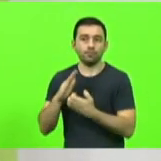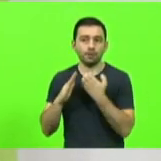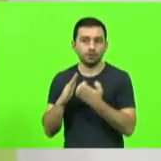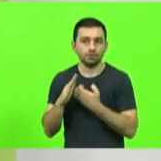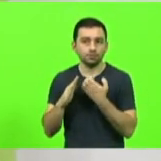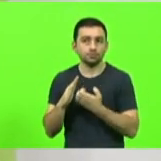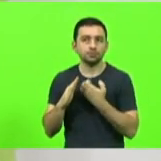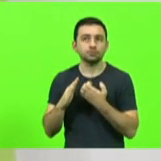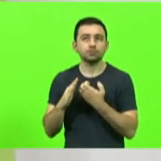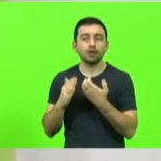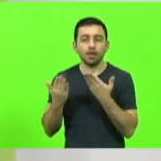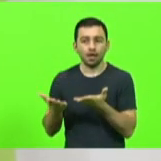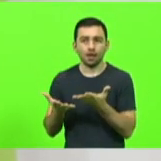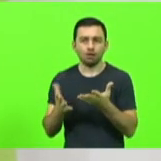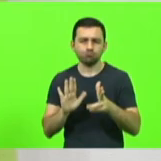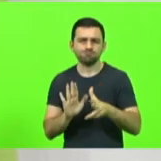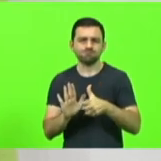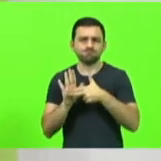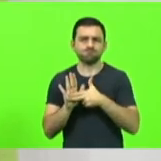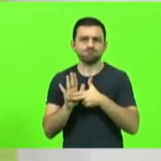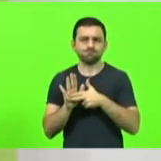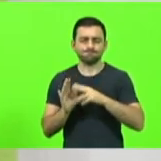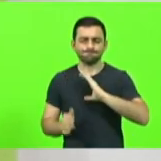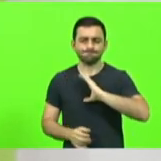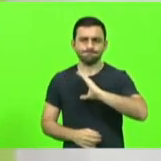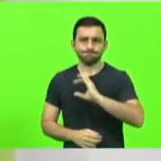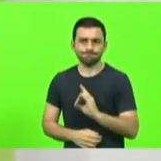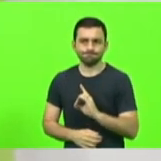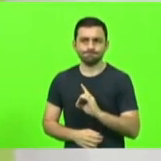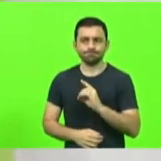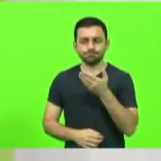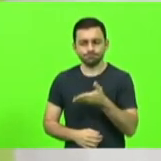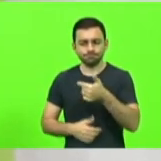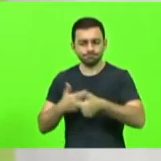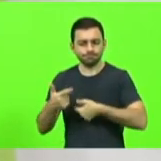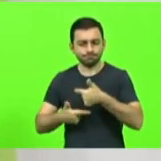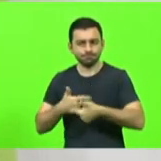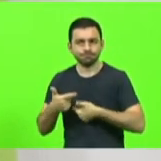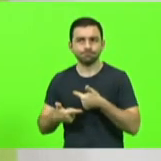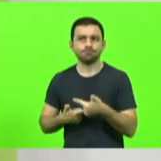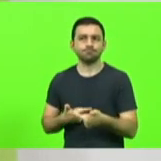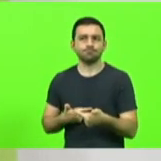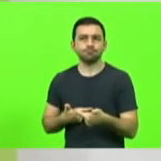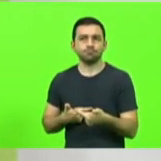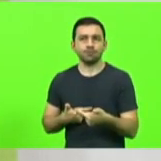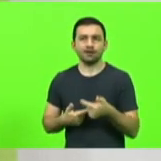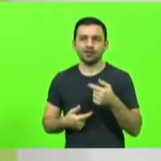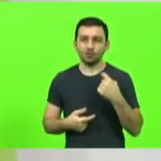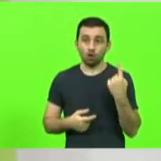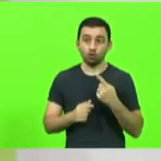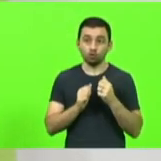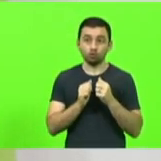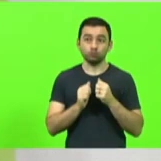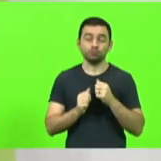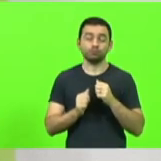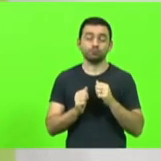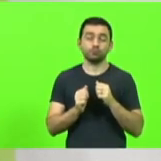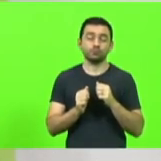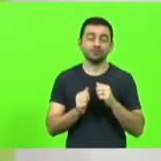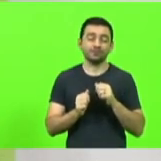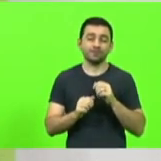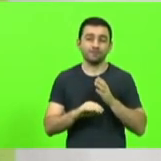Fran Capital que assumiu a coordenação dos trabalhos então estávamos lá como presidente da comissão de